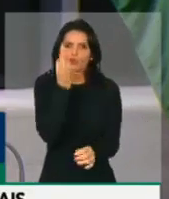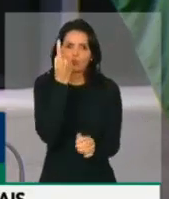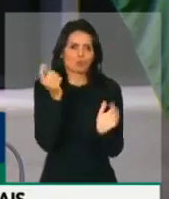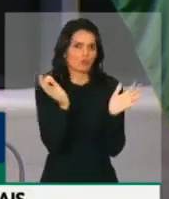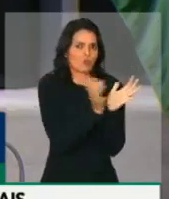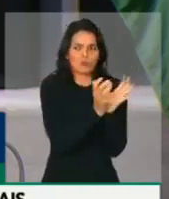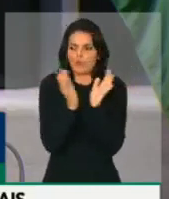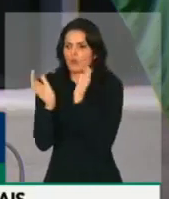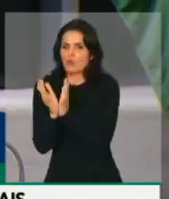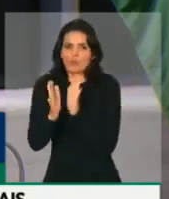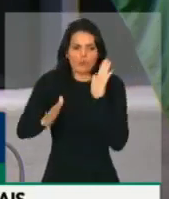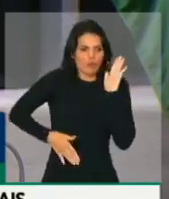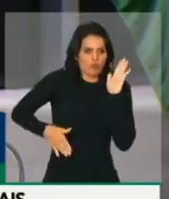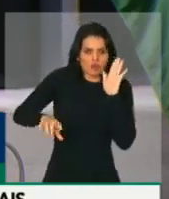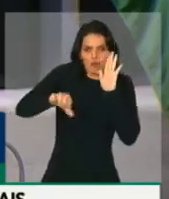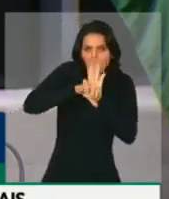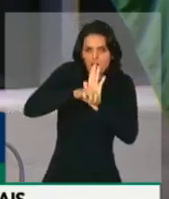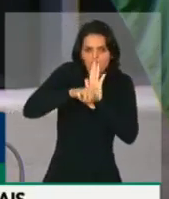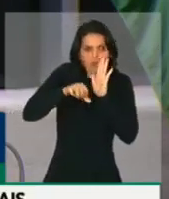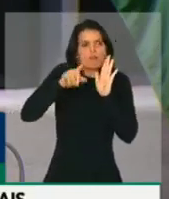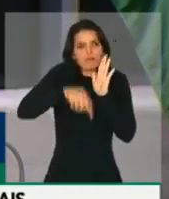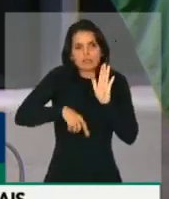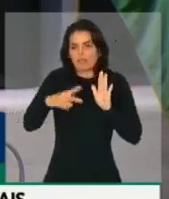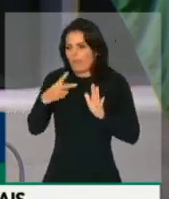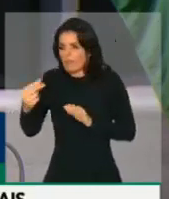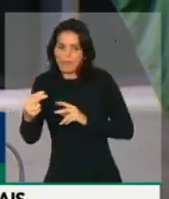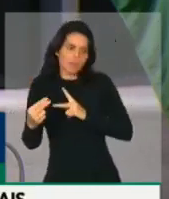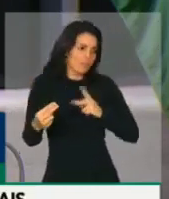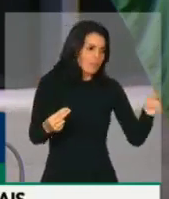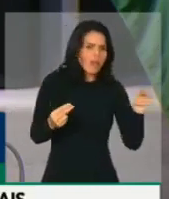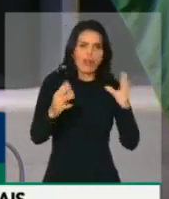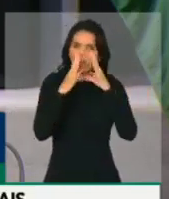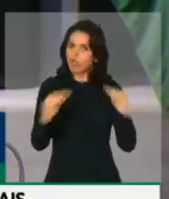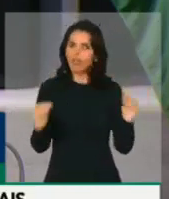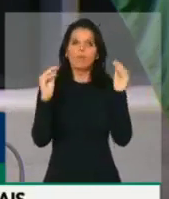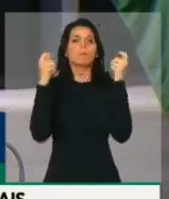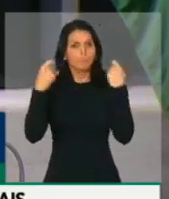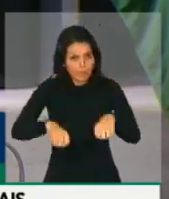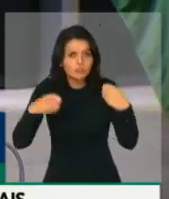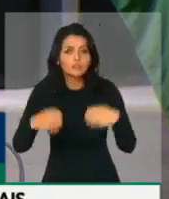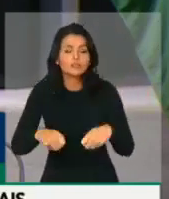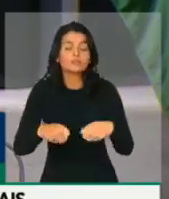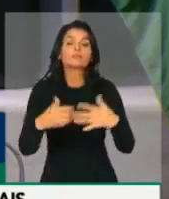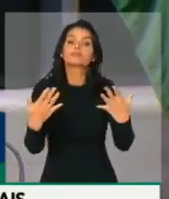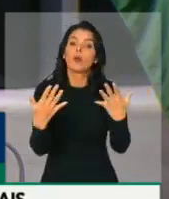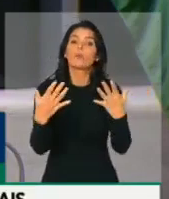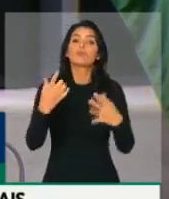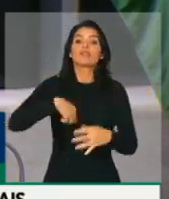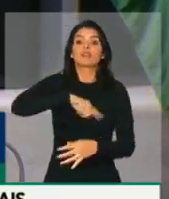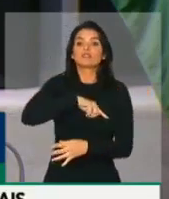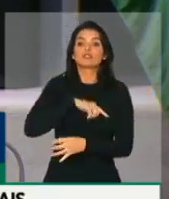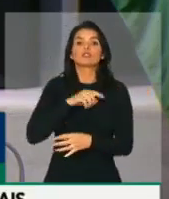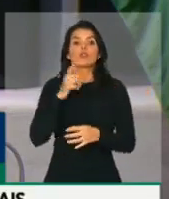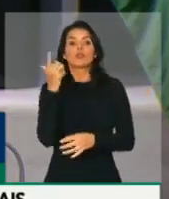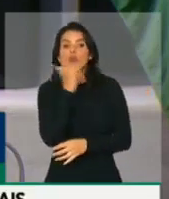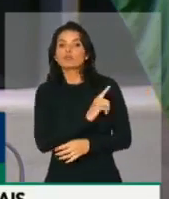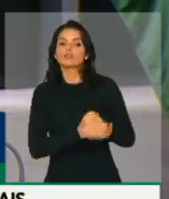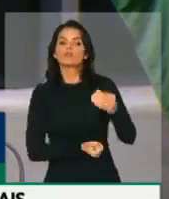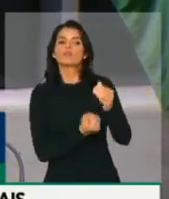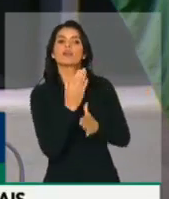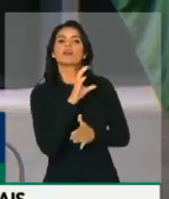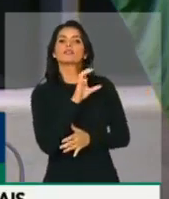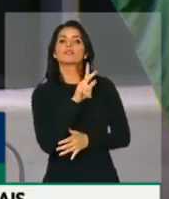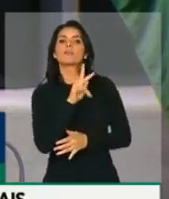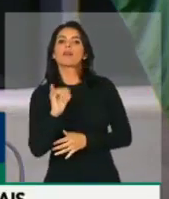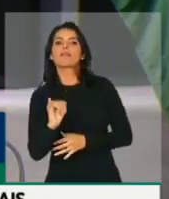tem que ser enfrentado, tem que ser combatido. Mas mais do que isso, a gente, ao conseguir fazer a CPI, não só